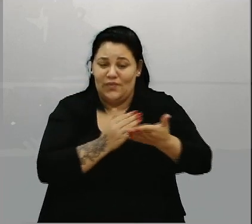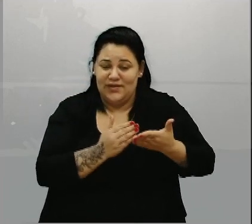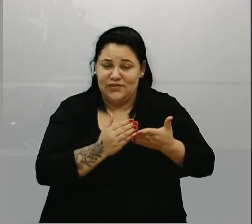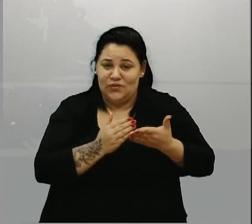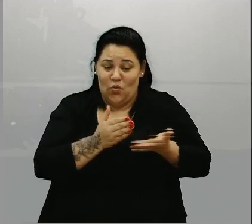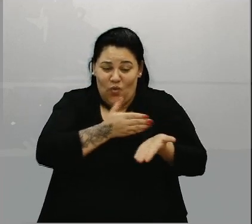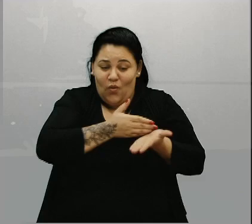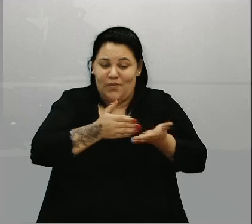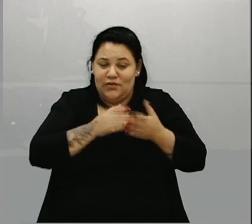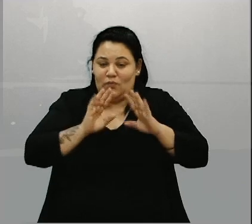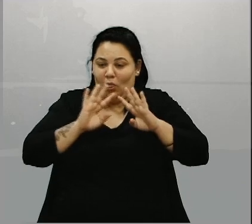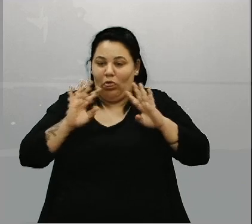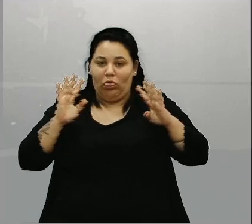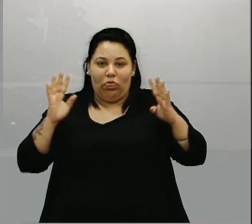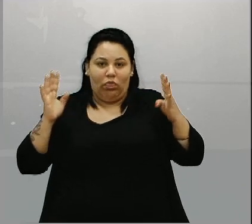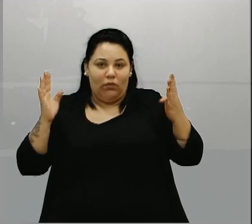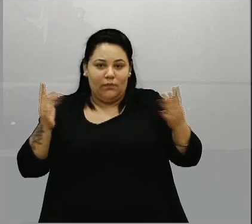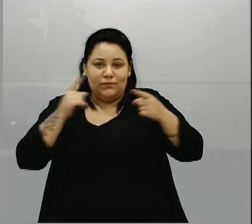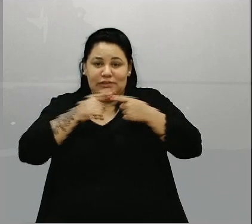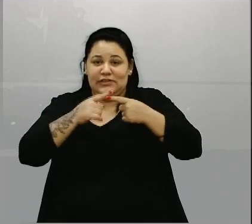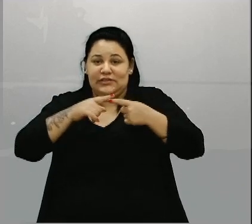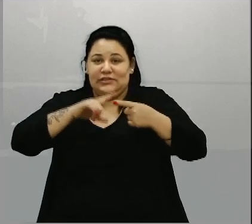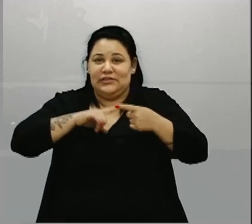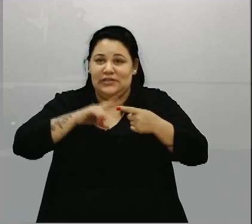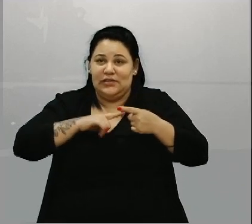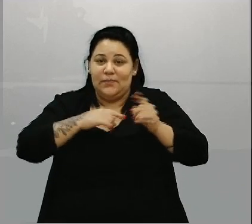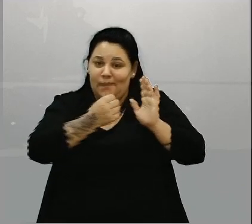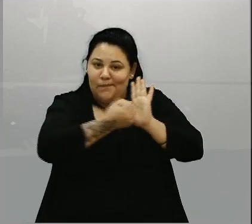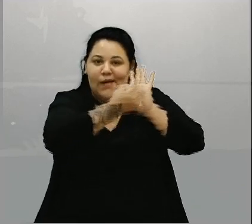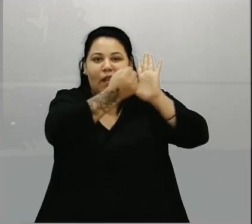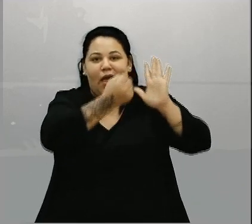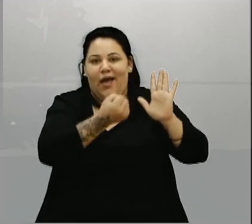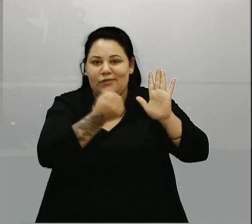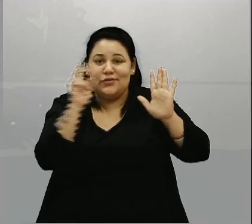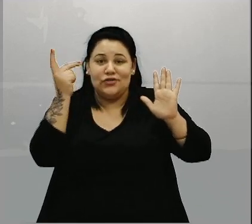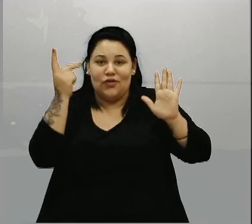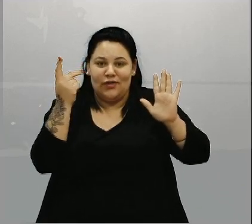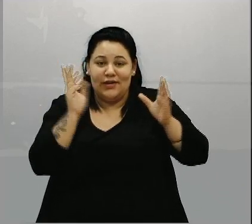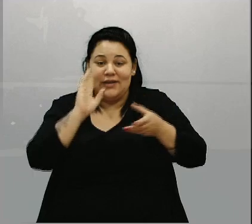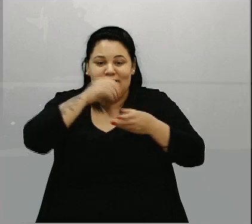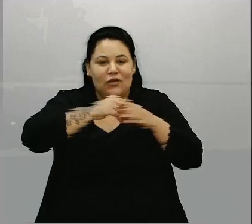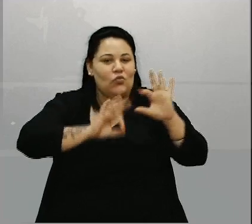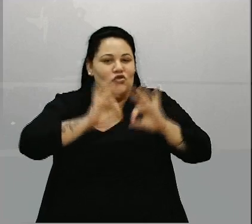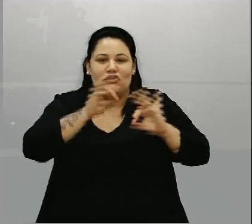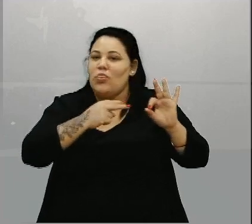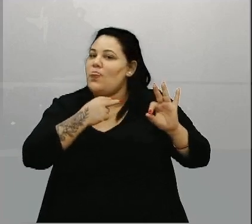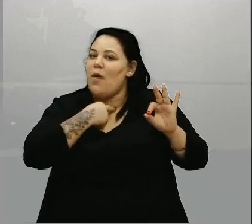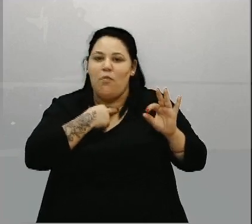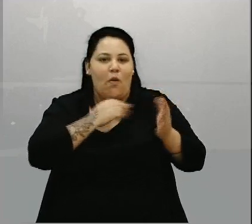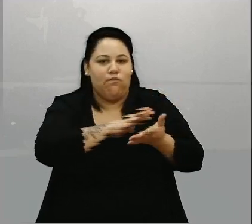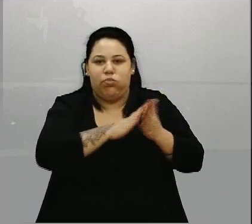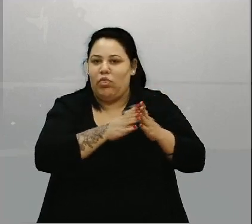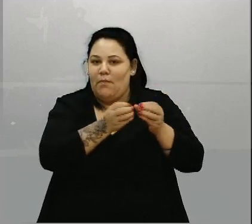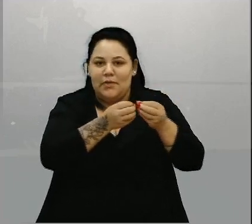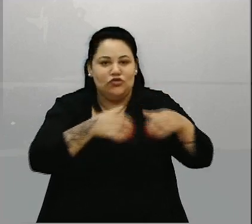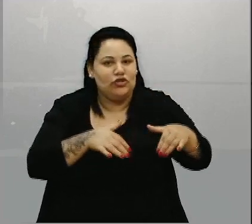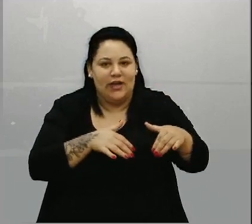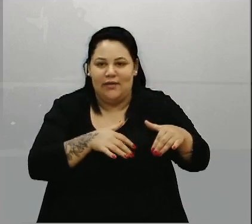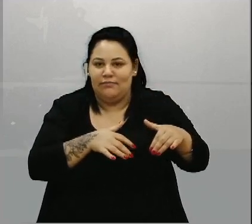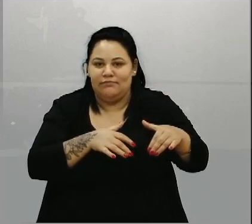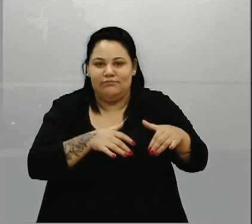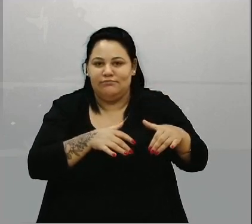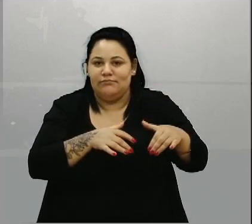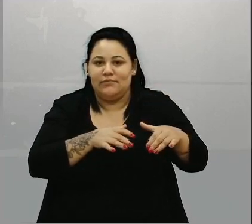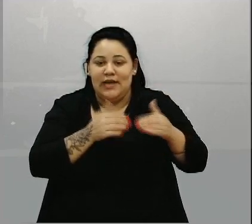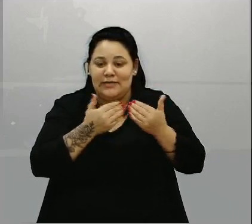da ponte ali, porque ali tem uma parte histórica e dentro do projeto não poderia danificar aquela parte histórica.